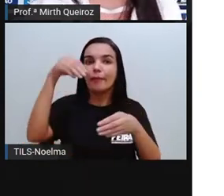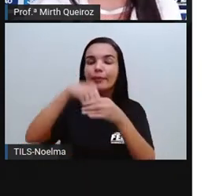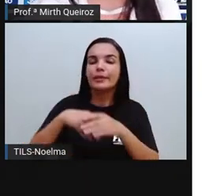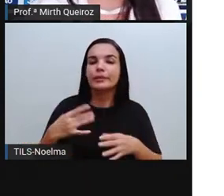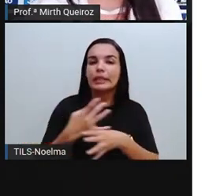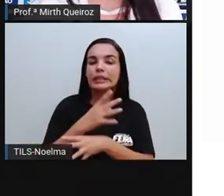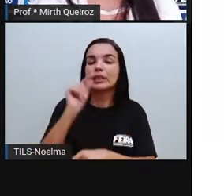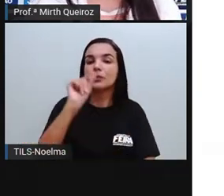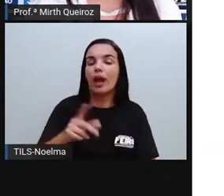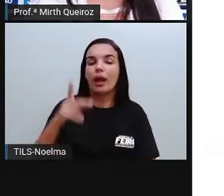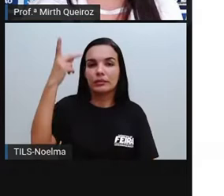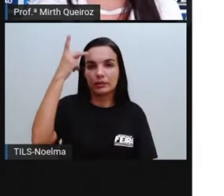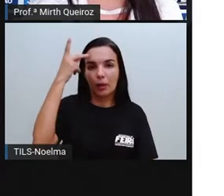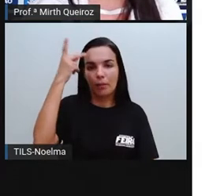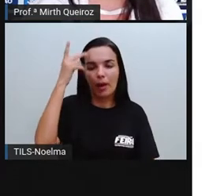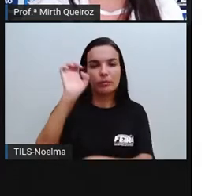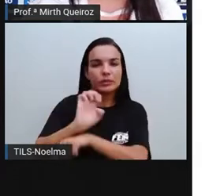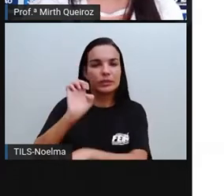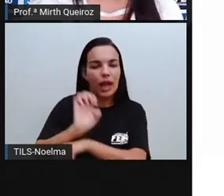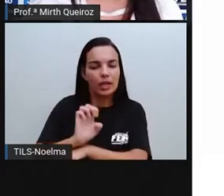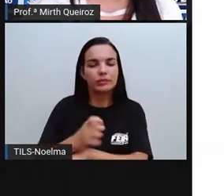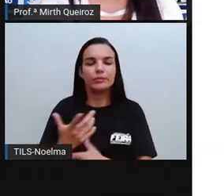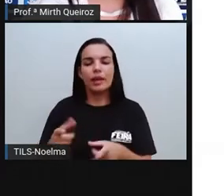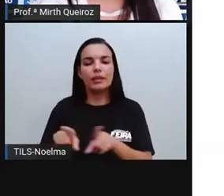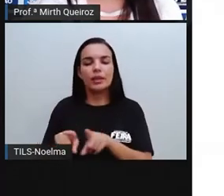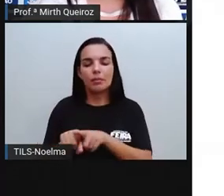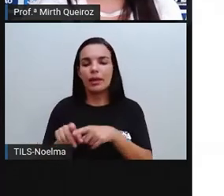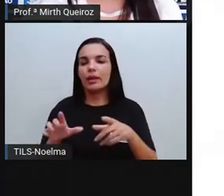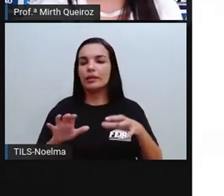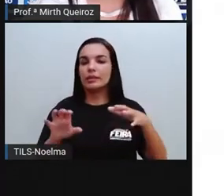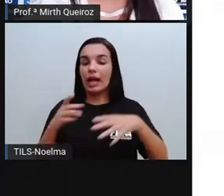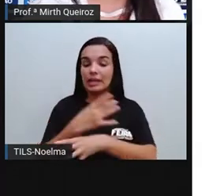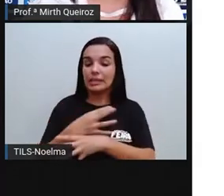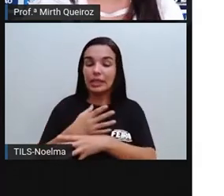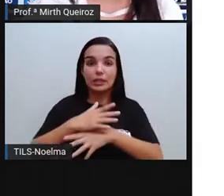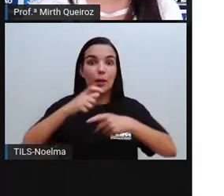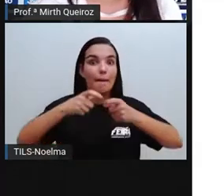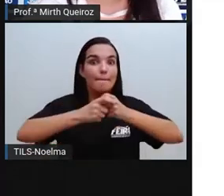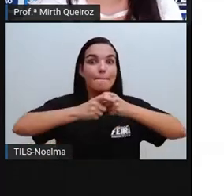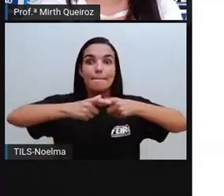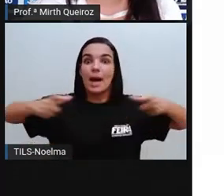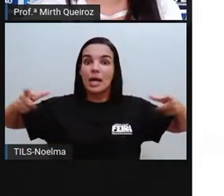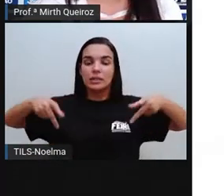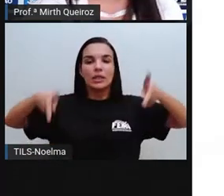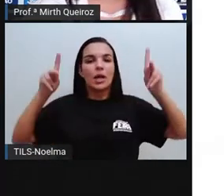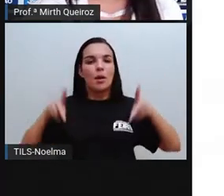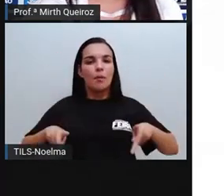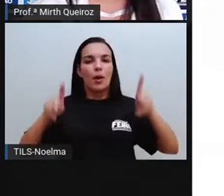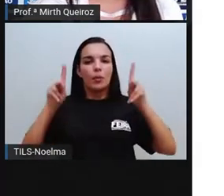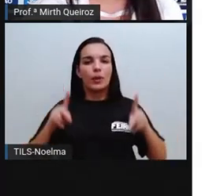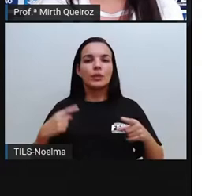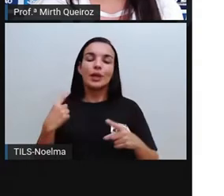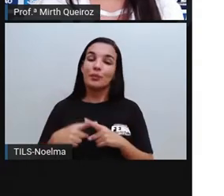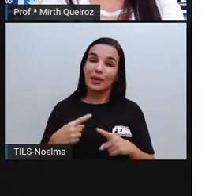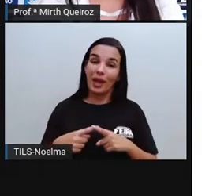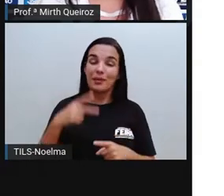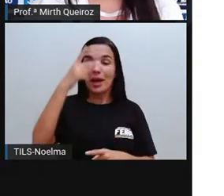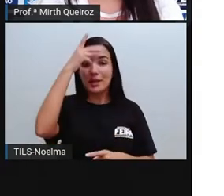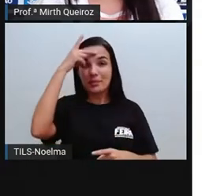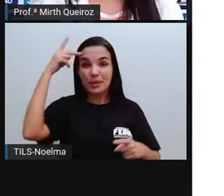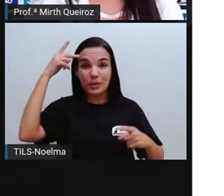Paulo, né? Que é a cidade mais populosa. Por que é a cidade mais populosa? Justamente porque,